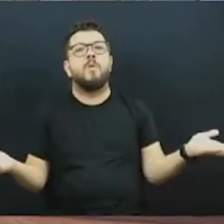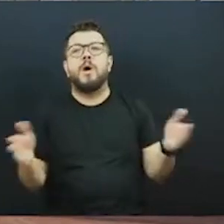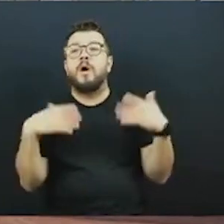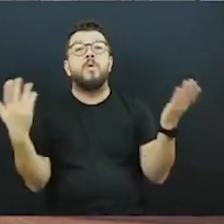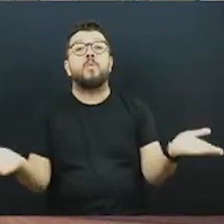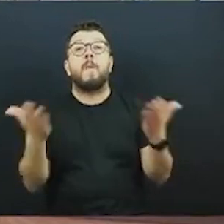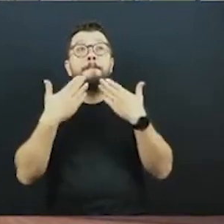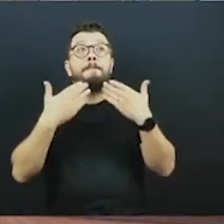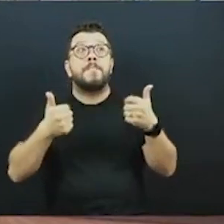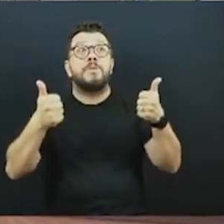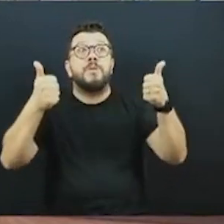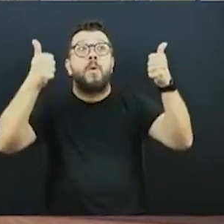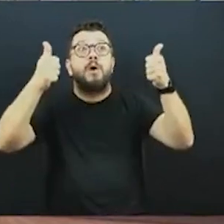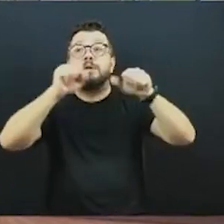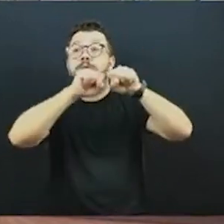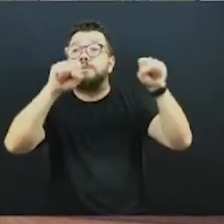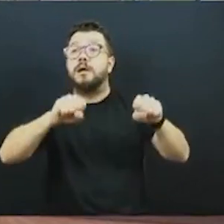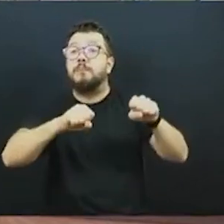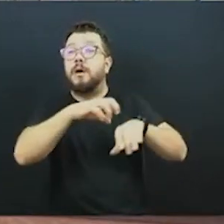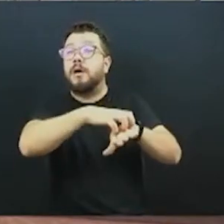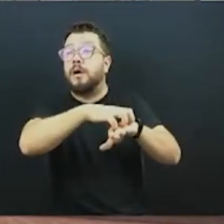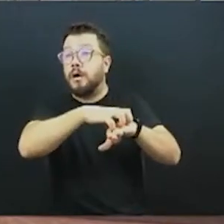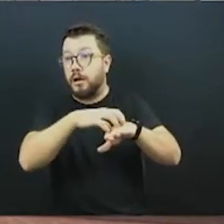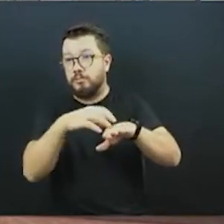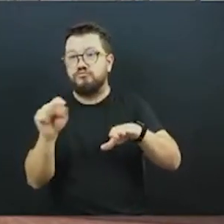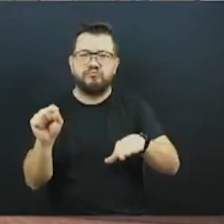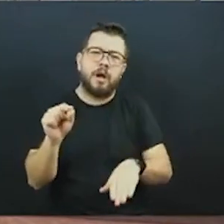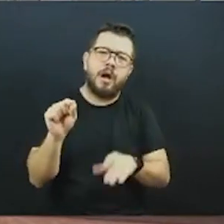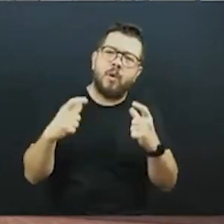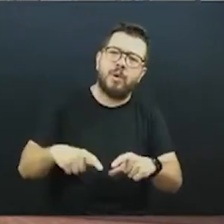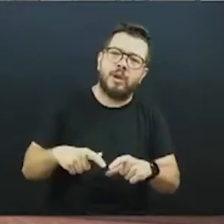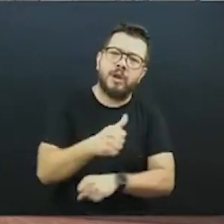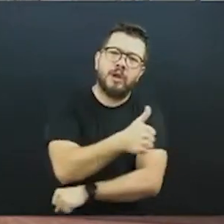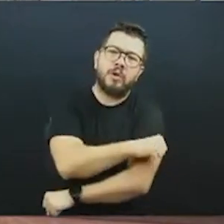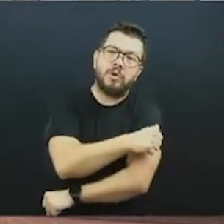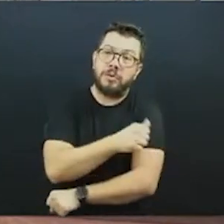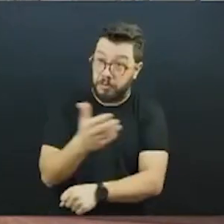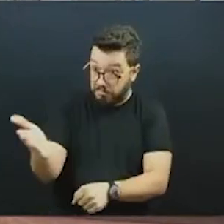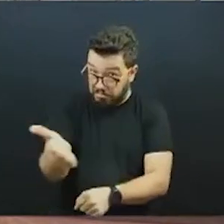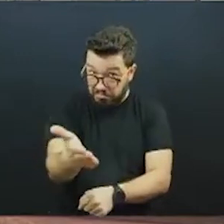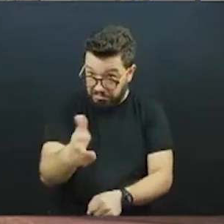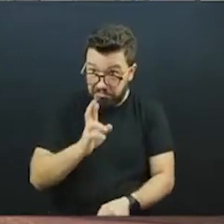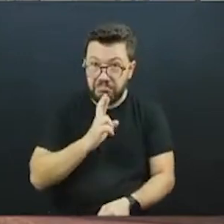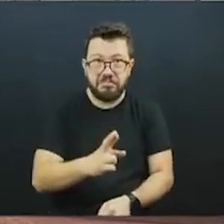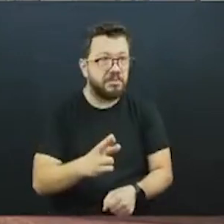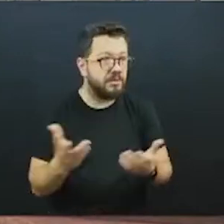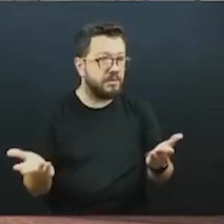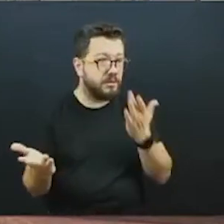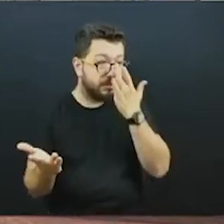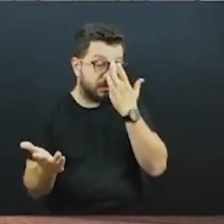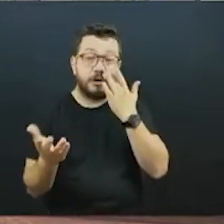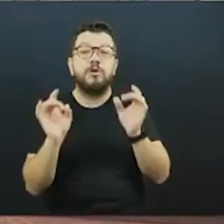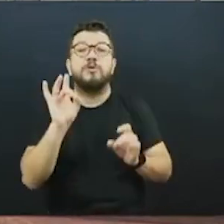até para a gente poder se basear nele. É da onde? É do Rio de Janeiro? Eu te dou a parte agora, para você ver como eu sou um democrata. Eu só quero saber a